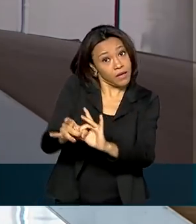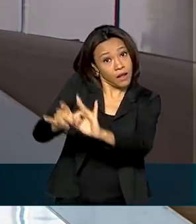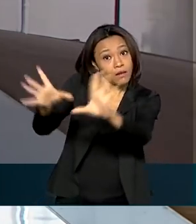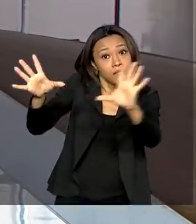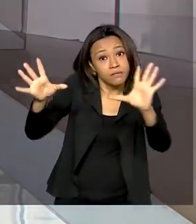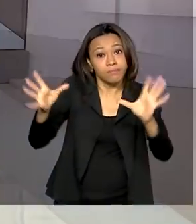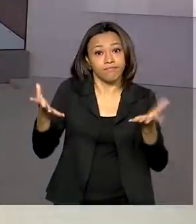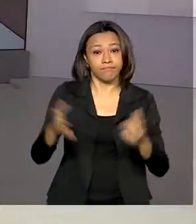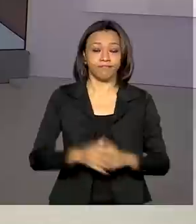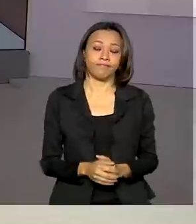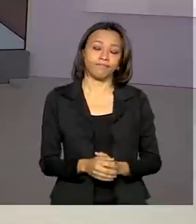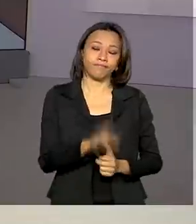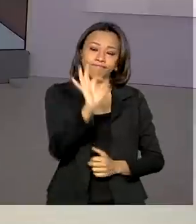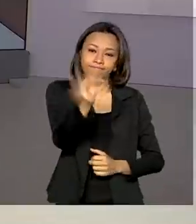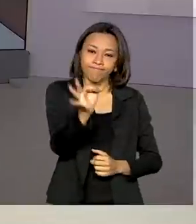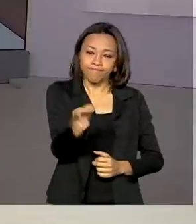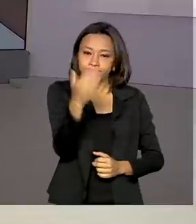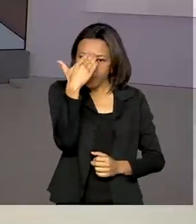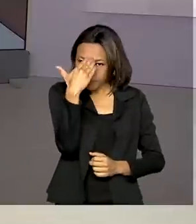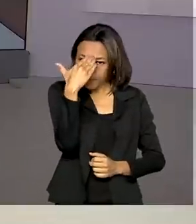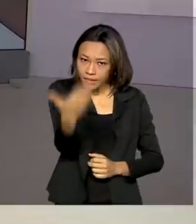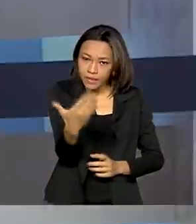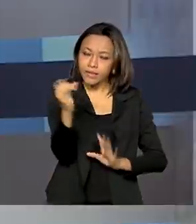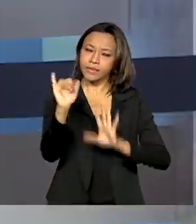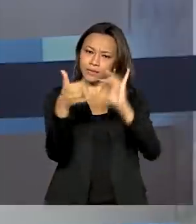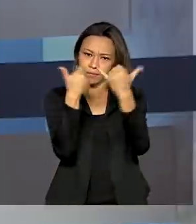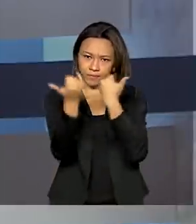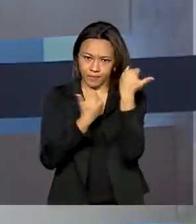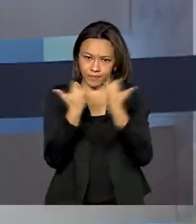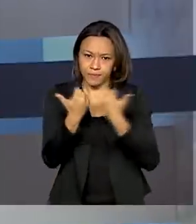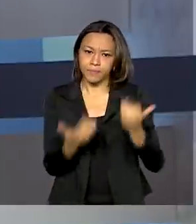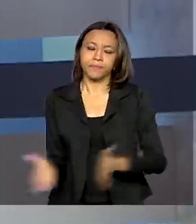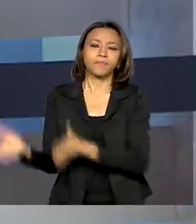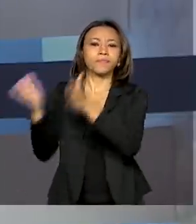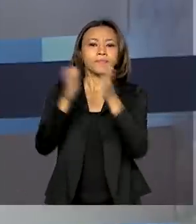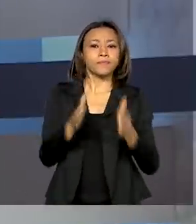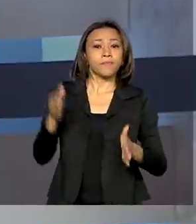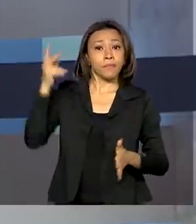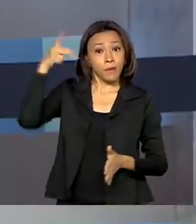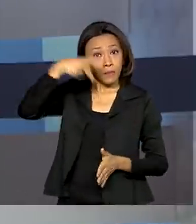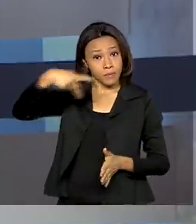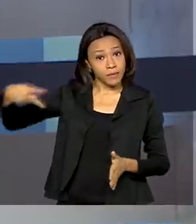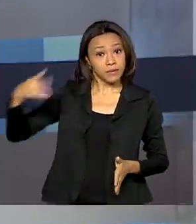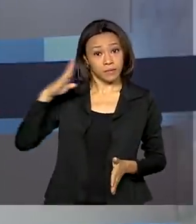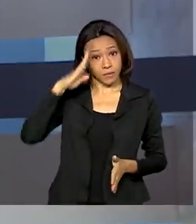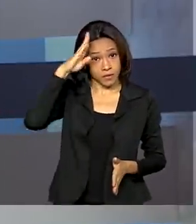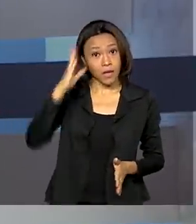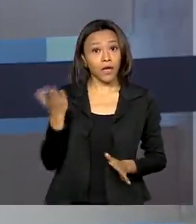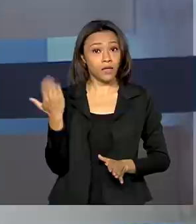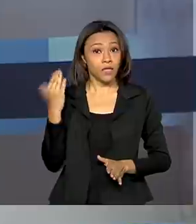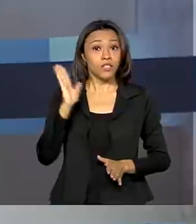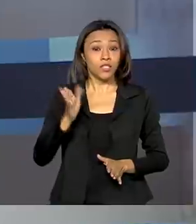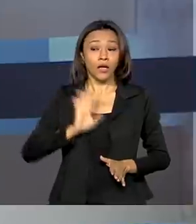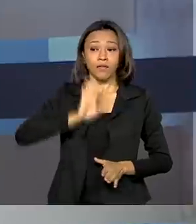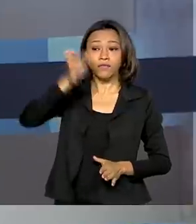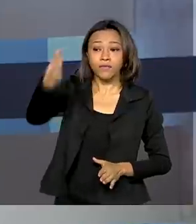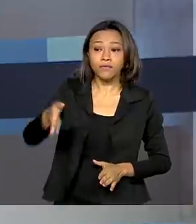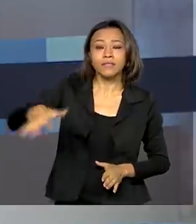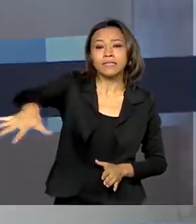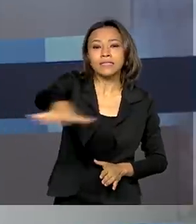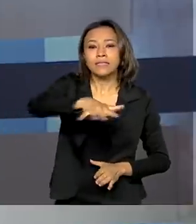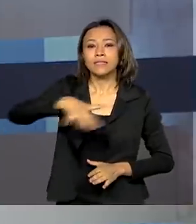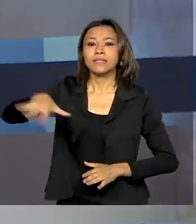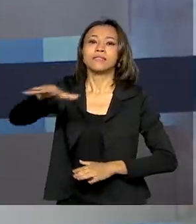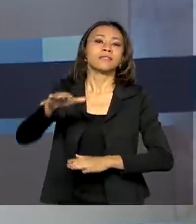no estúdio, Renata. Tá certo, Gabriela. Obrigada pelas suas informações. E o presidente Jair Bolsonaro esteve no Agreste Pernambucano nesta